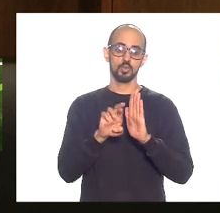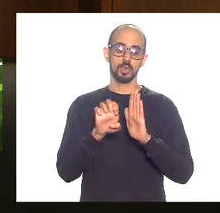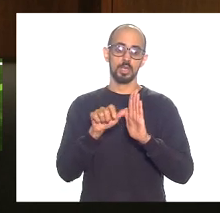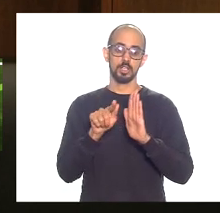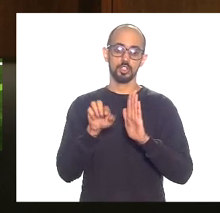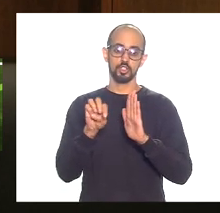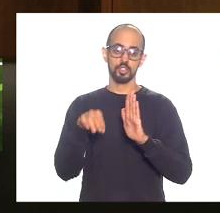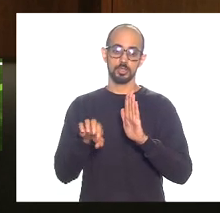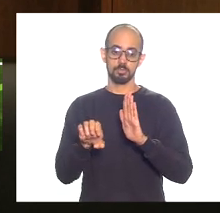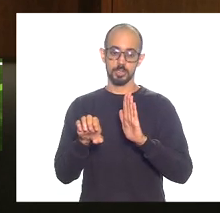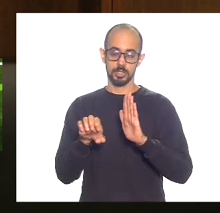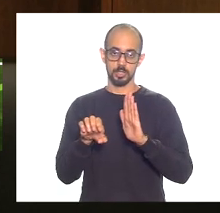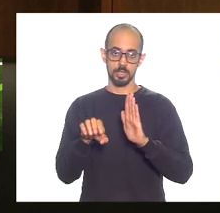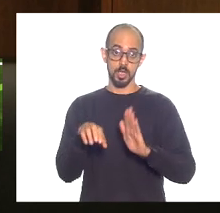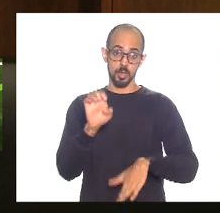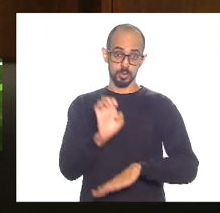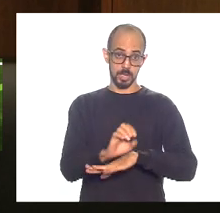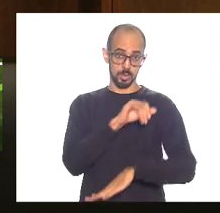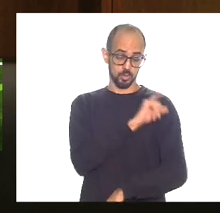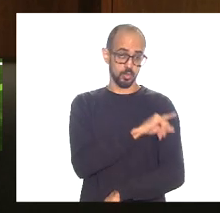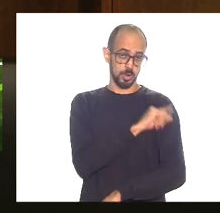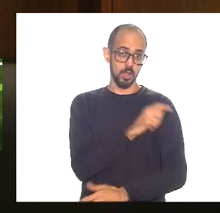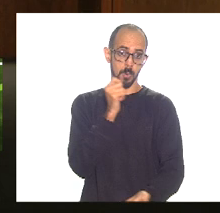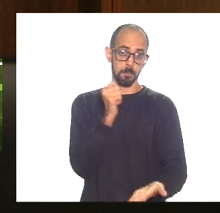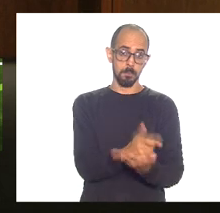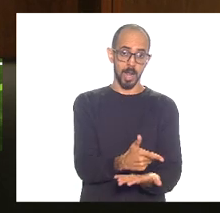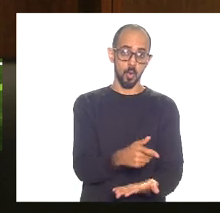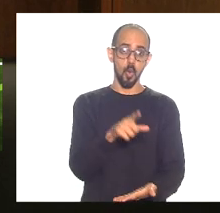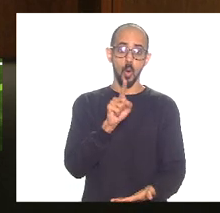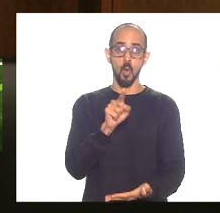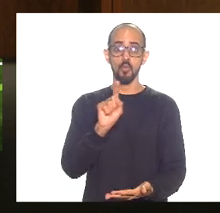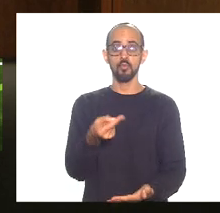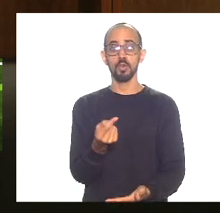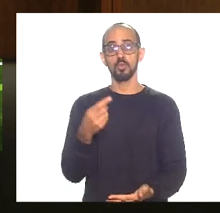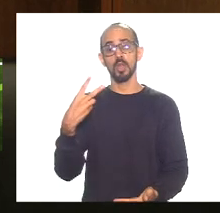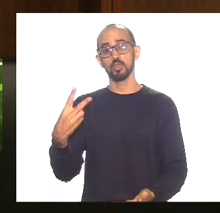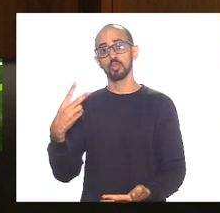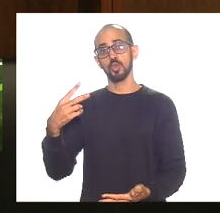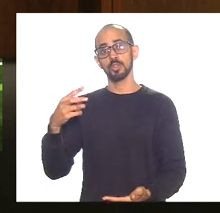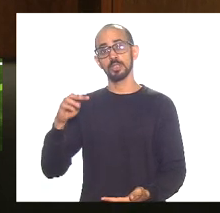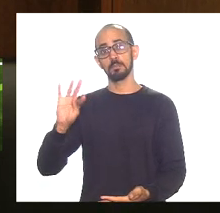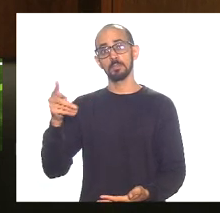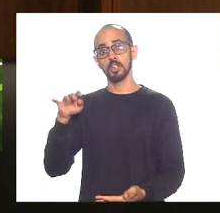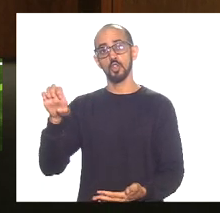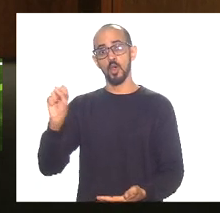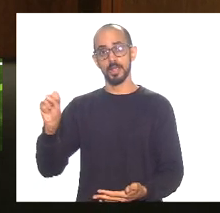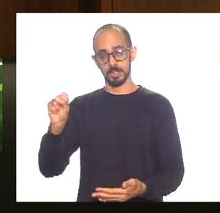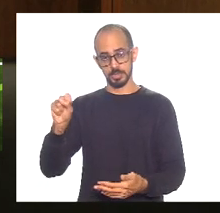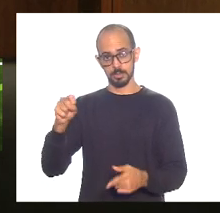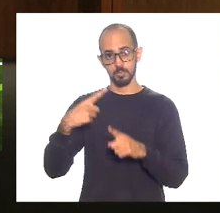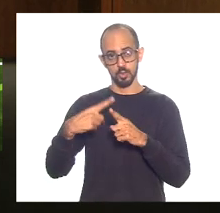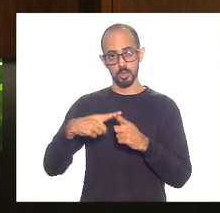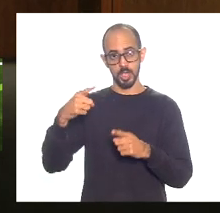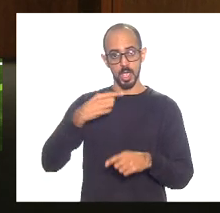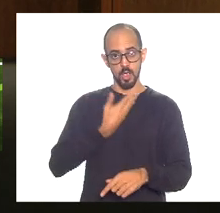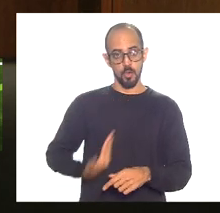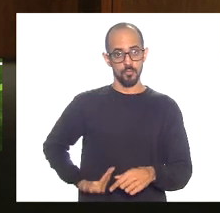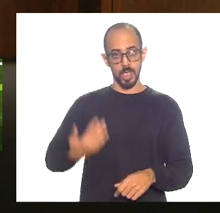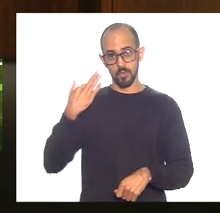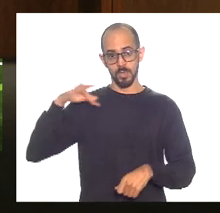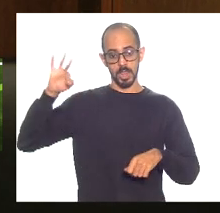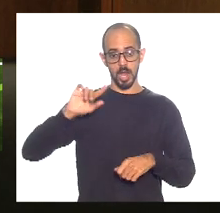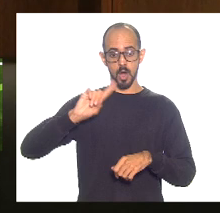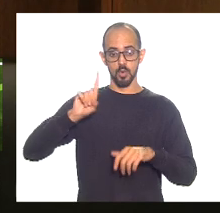1.200 milhões porque o governo federal se quedou inerte em não regulamentar